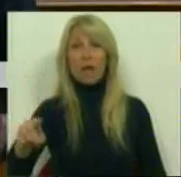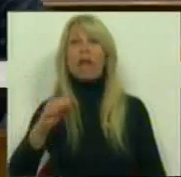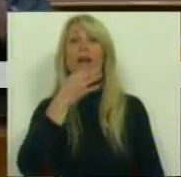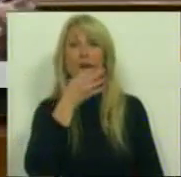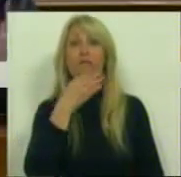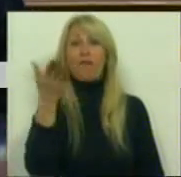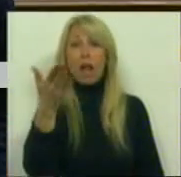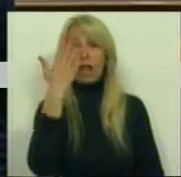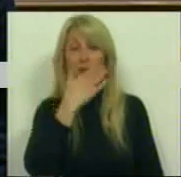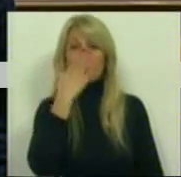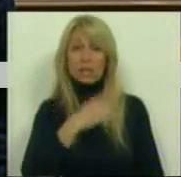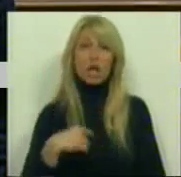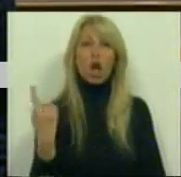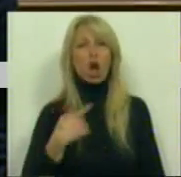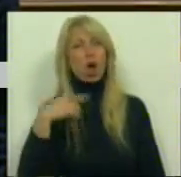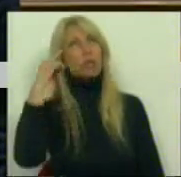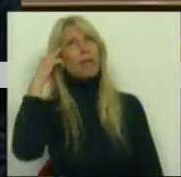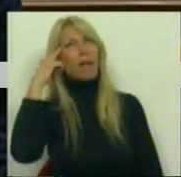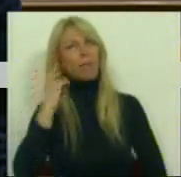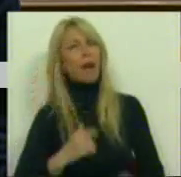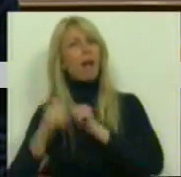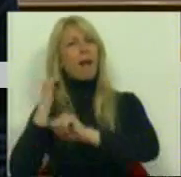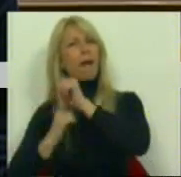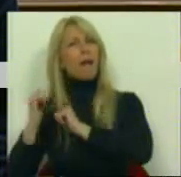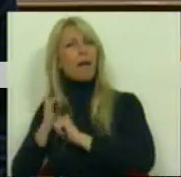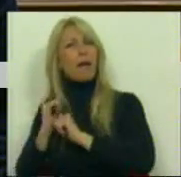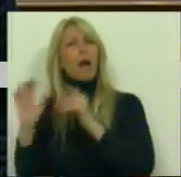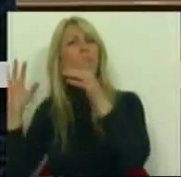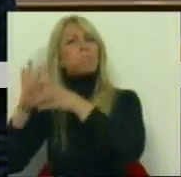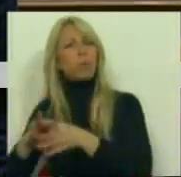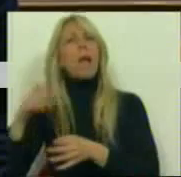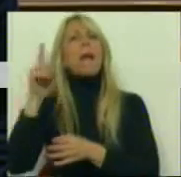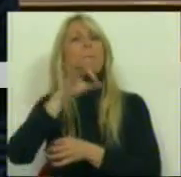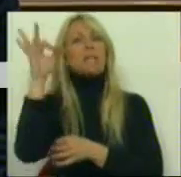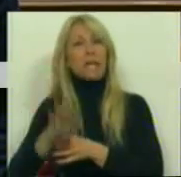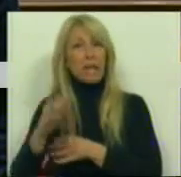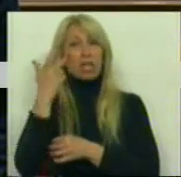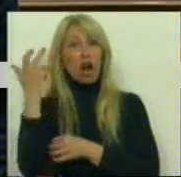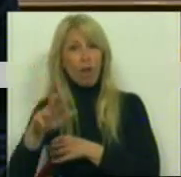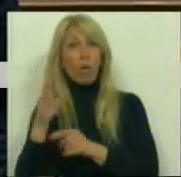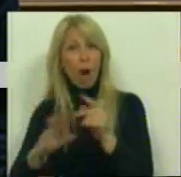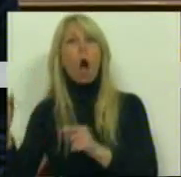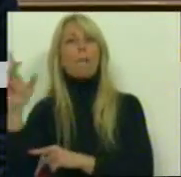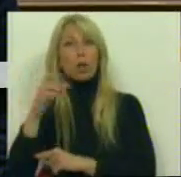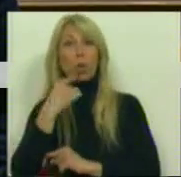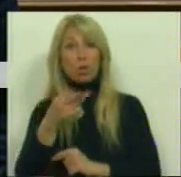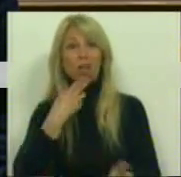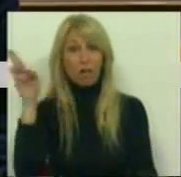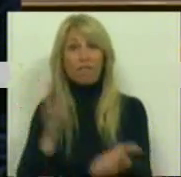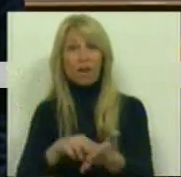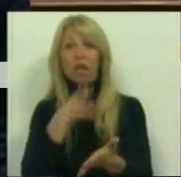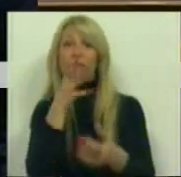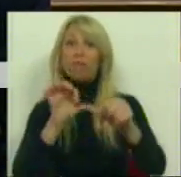nós reportarmos a sua conversa à porcentagem das pensões que aumentou, diria mesmo que a verdade do seu